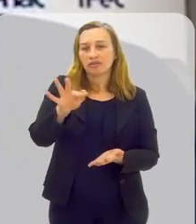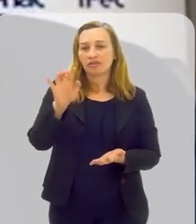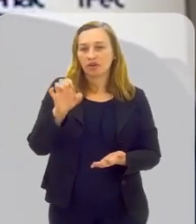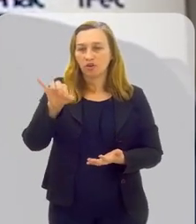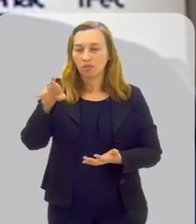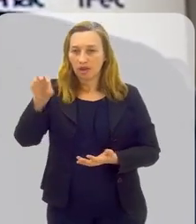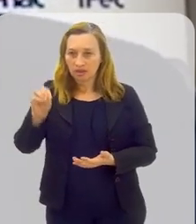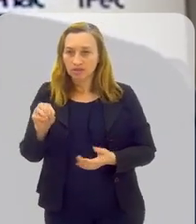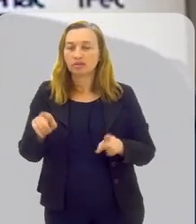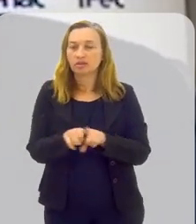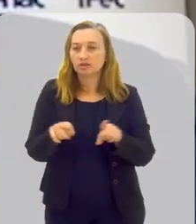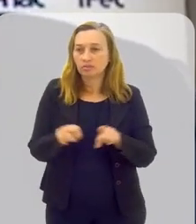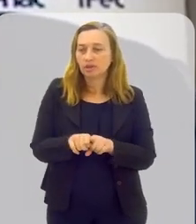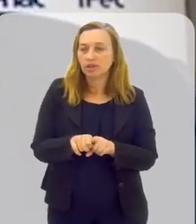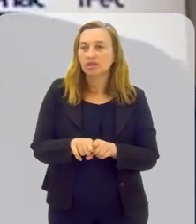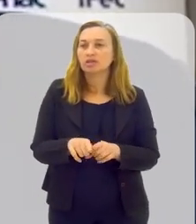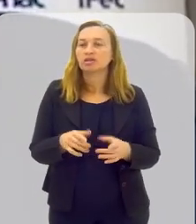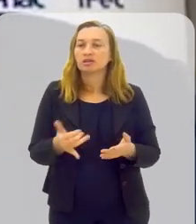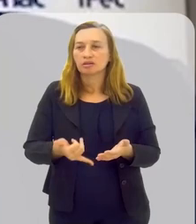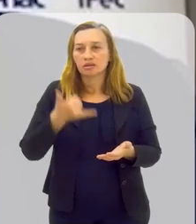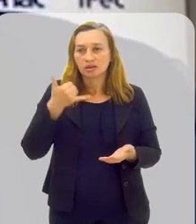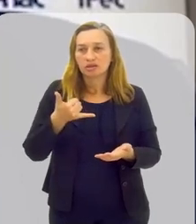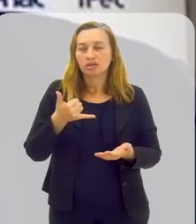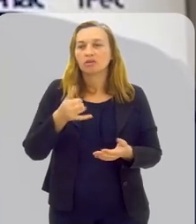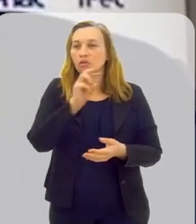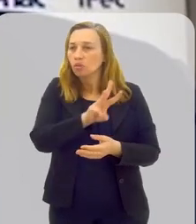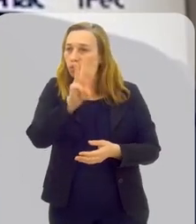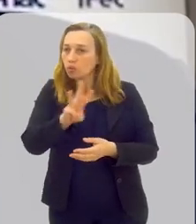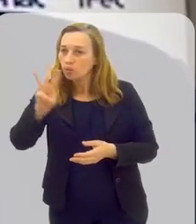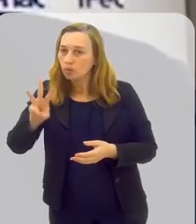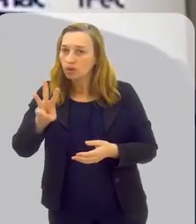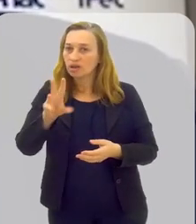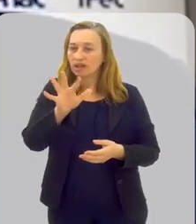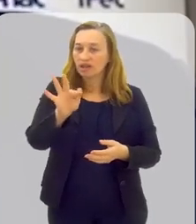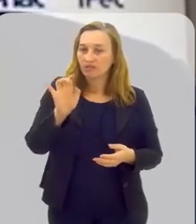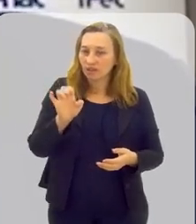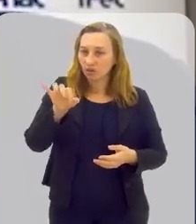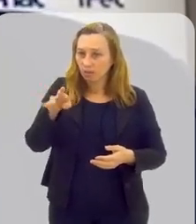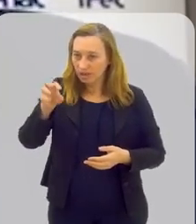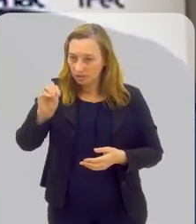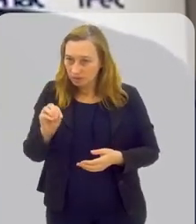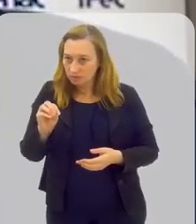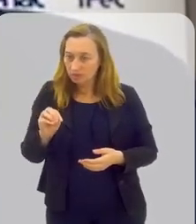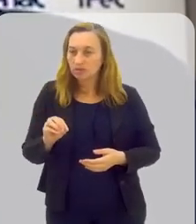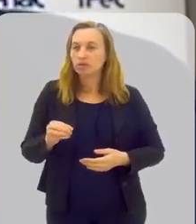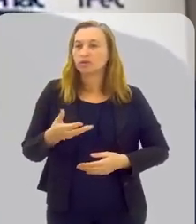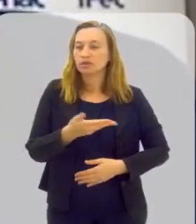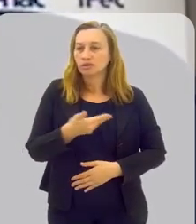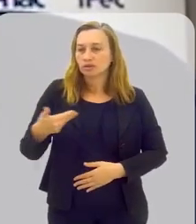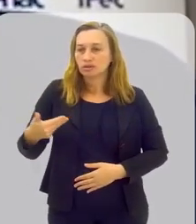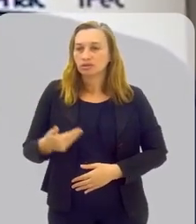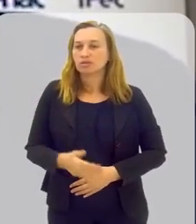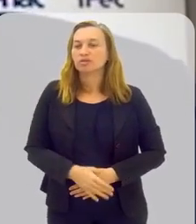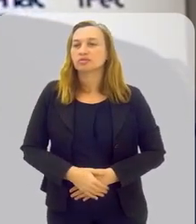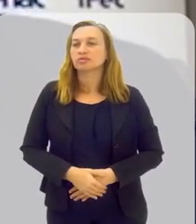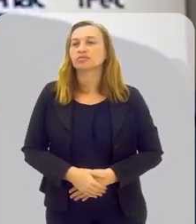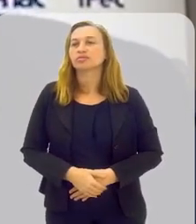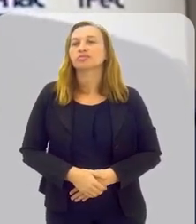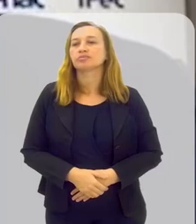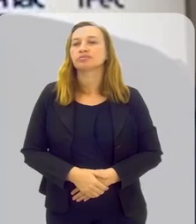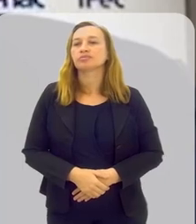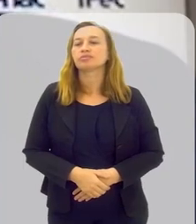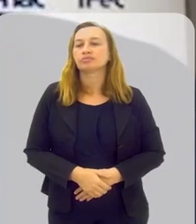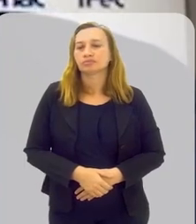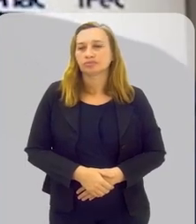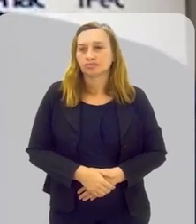localizado. Mas quem quiser também entrar em contato com a gente, entra no site da Fê Comércio, é www.fecomércio